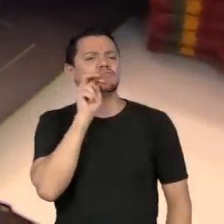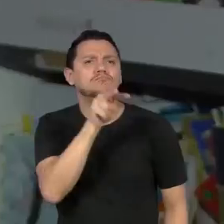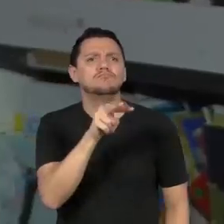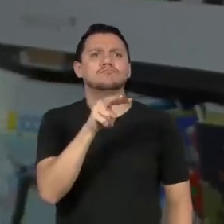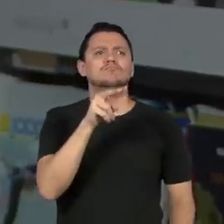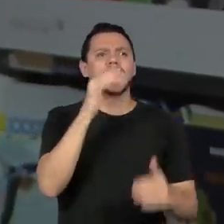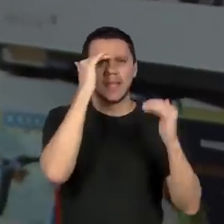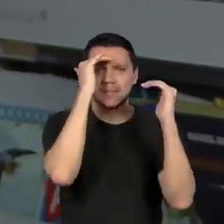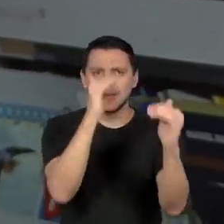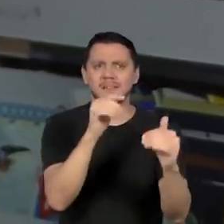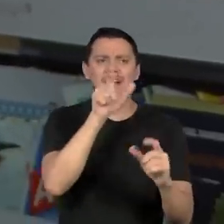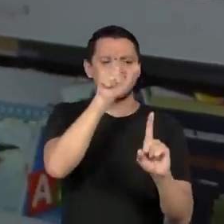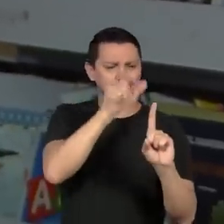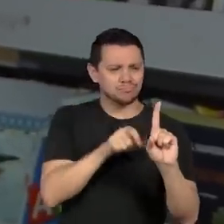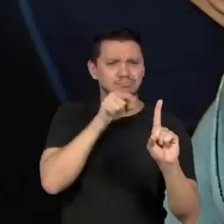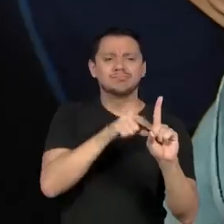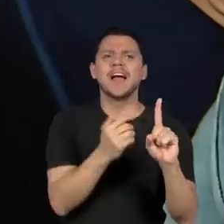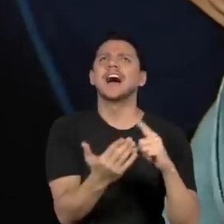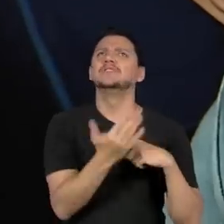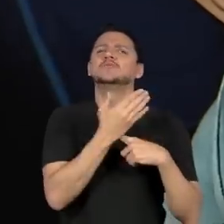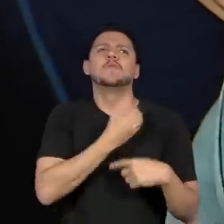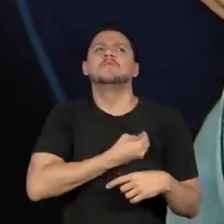personalidade está trazendo para a minha vida.